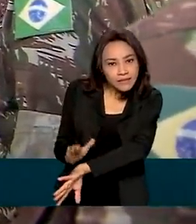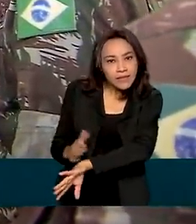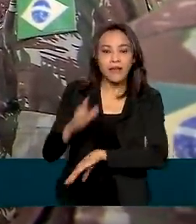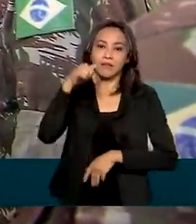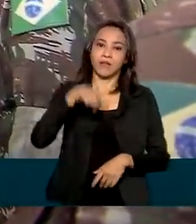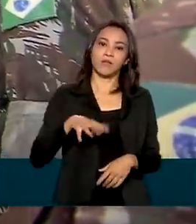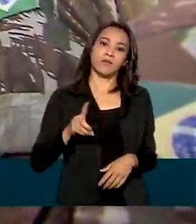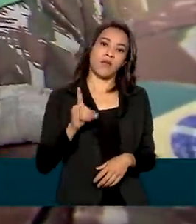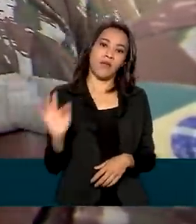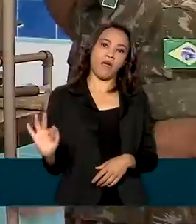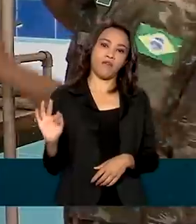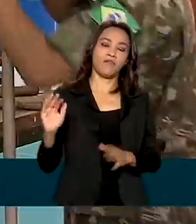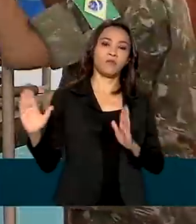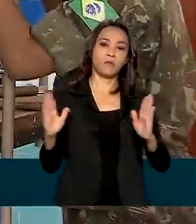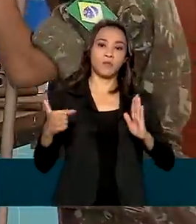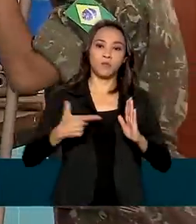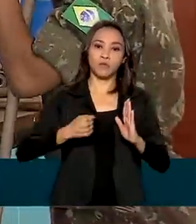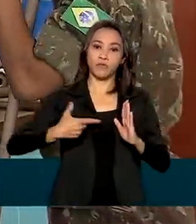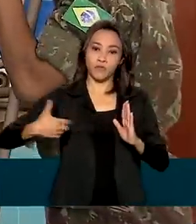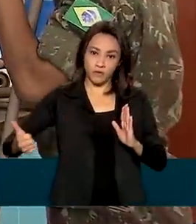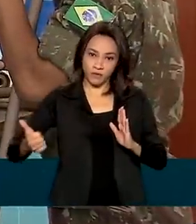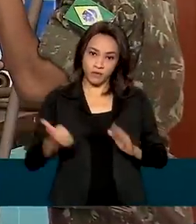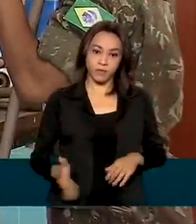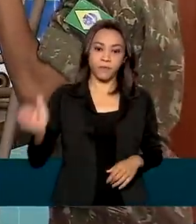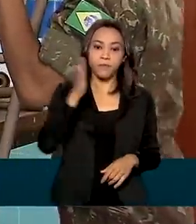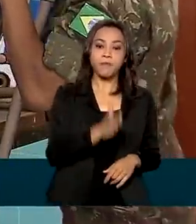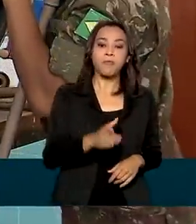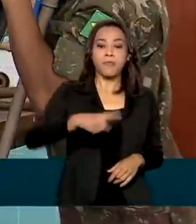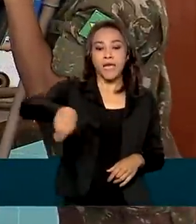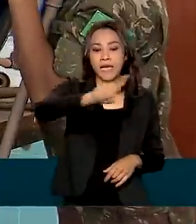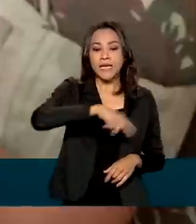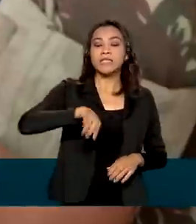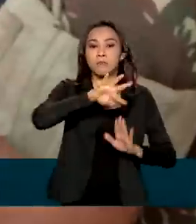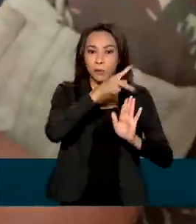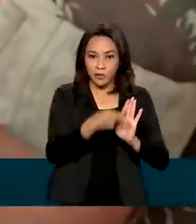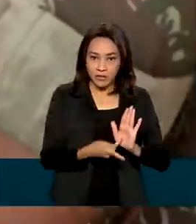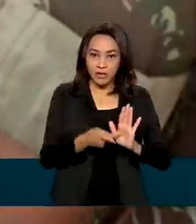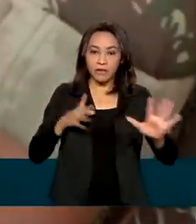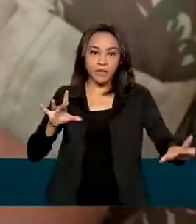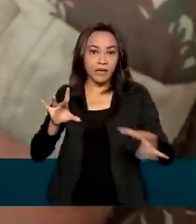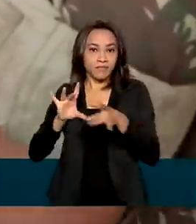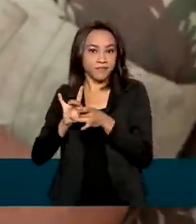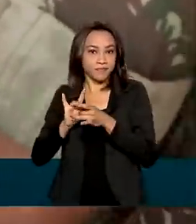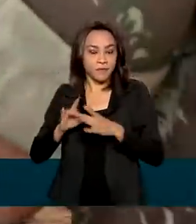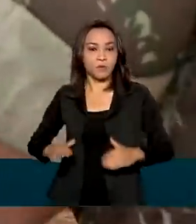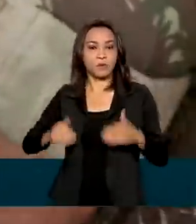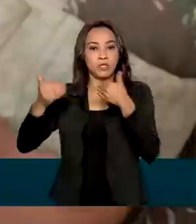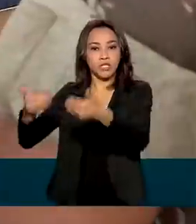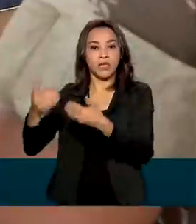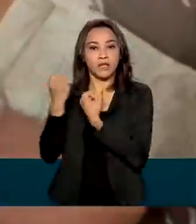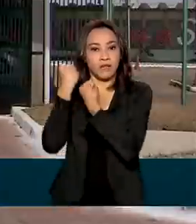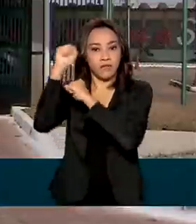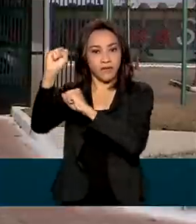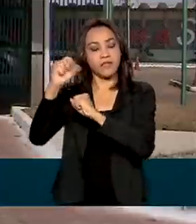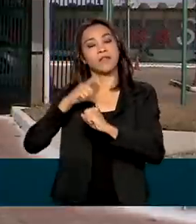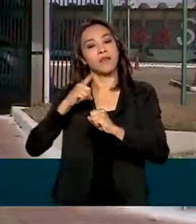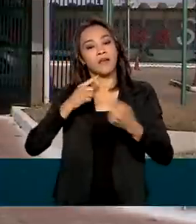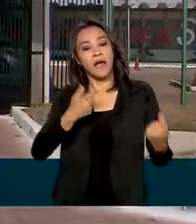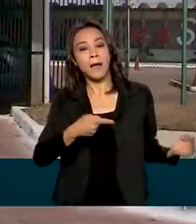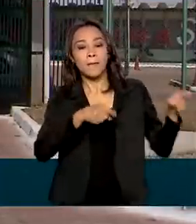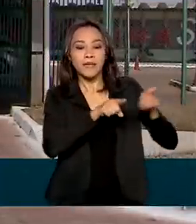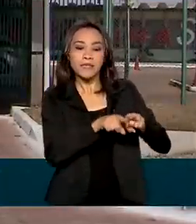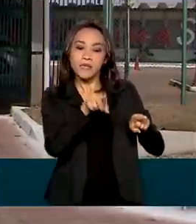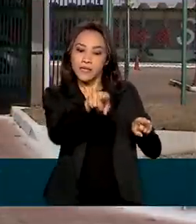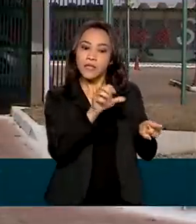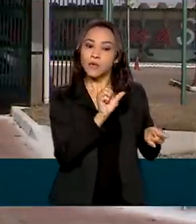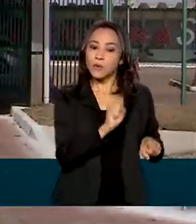DF em 2021. O Soldado Cidadão do Ministério da Defesa conta com a parceria do Sistema